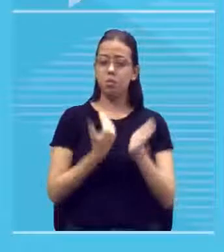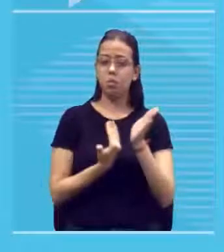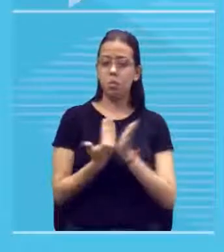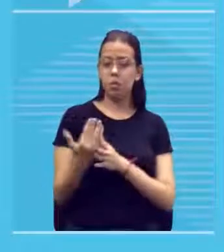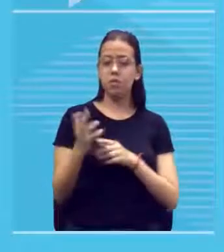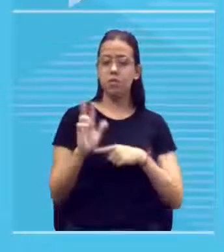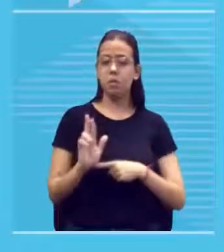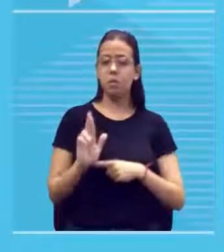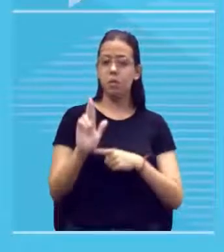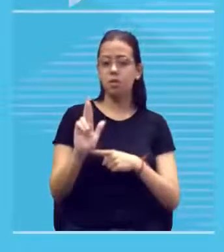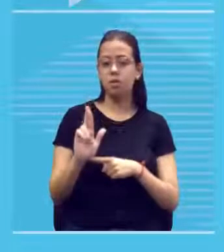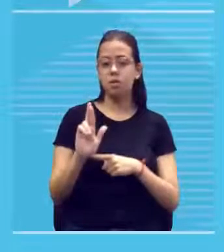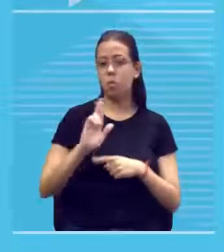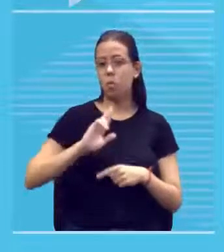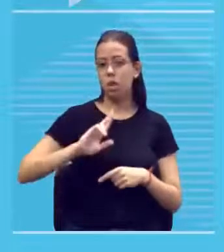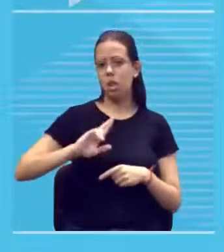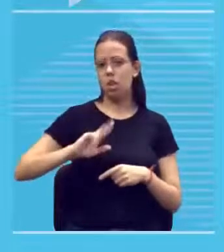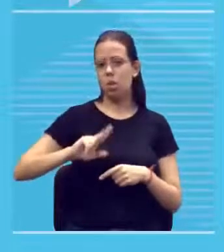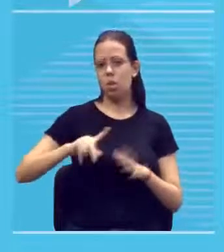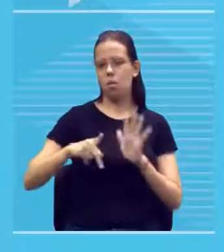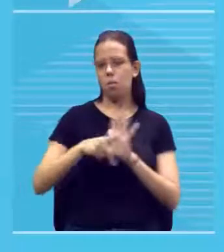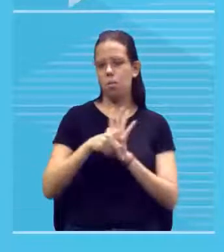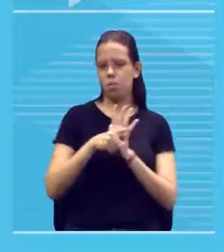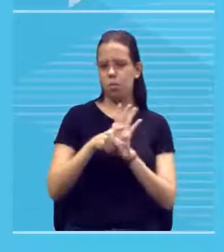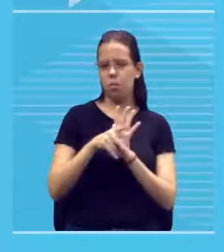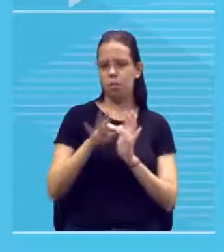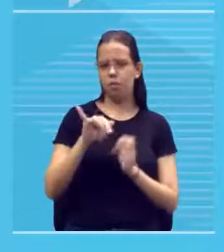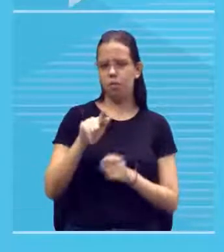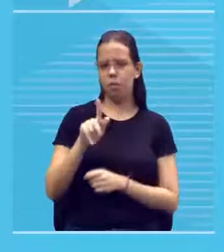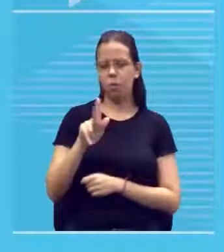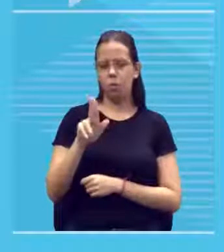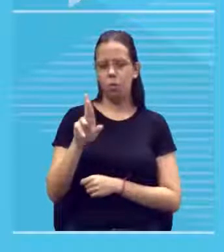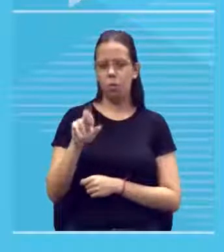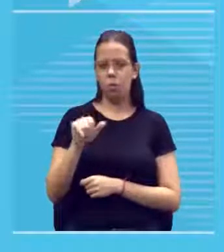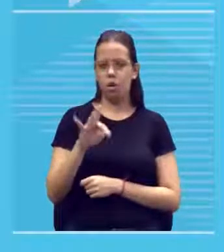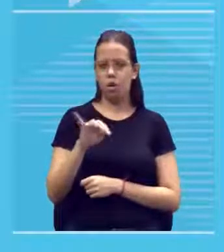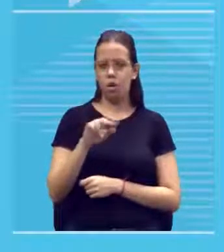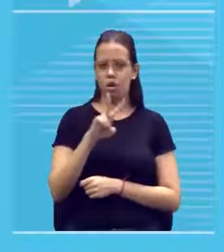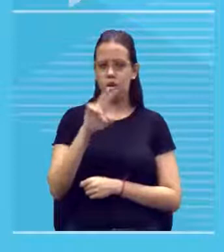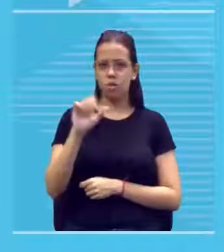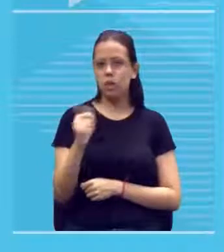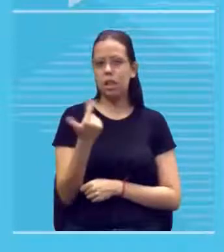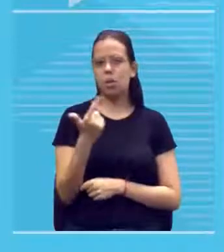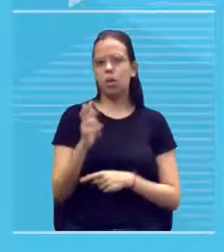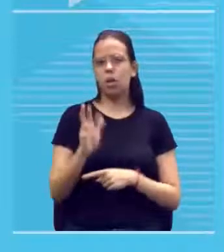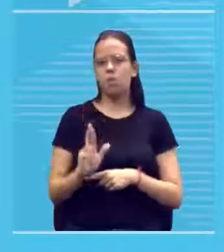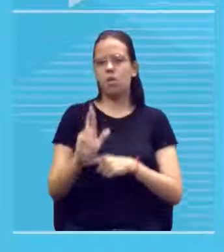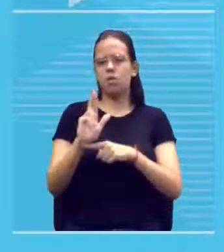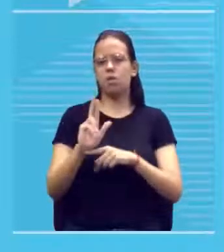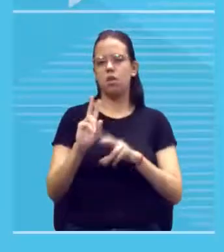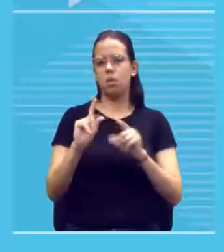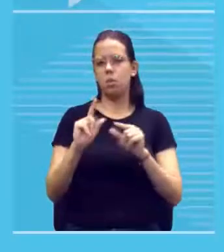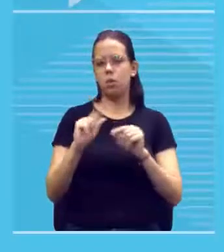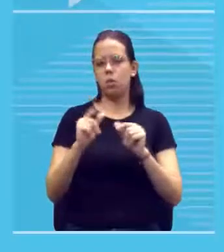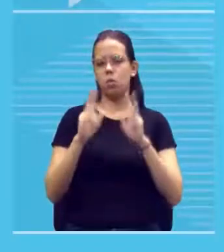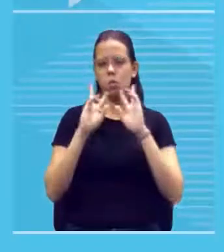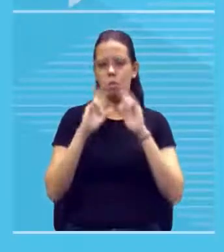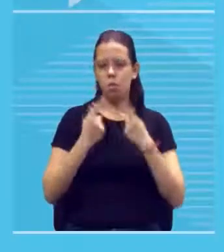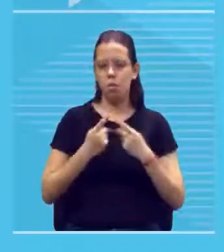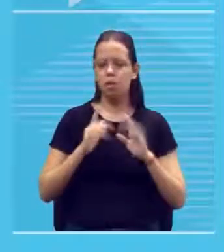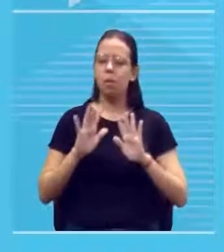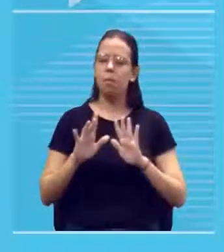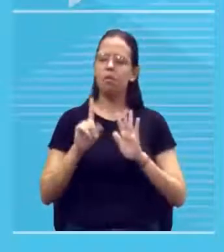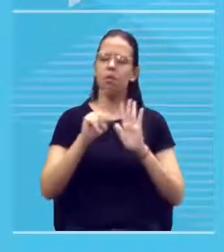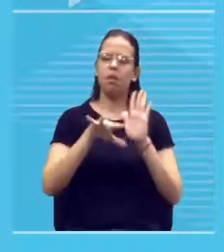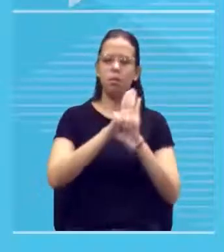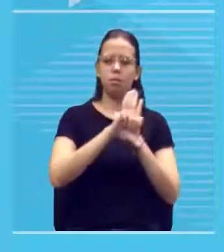representação não figurativa a gente vai chamar isso de abstrato como representar a saudade de forma não